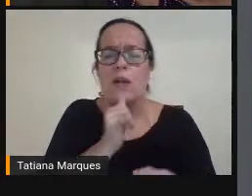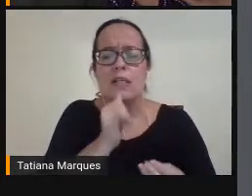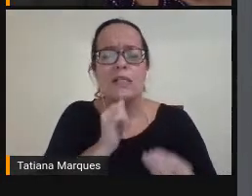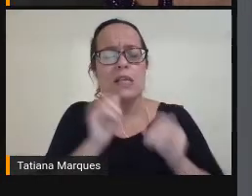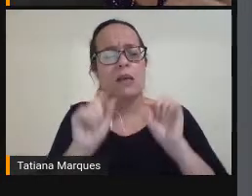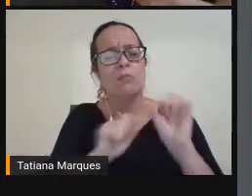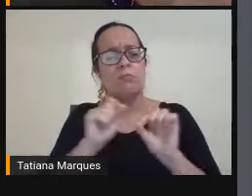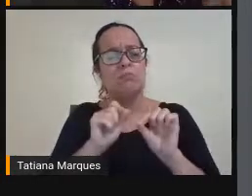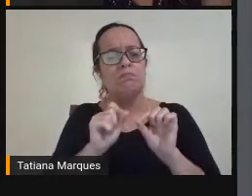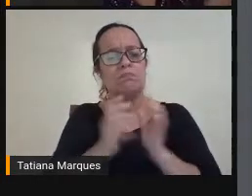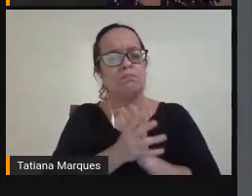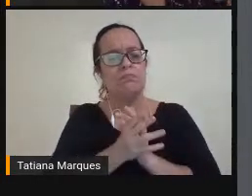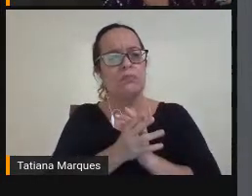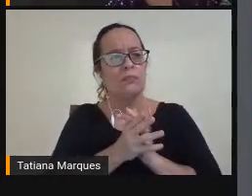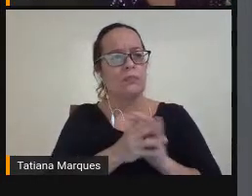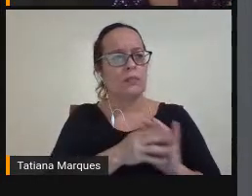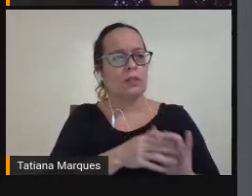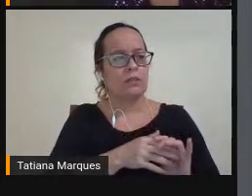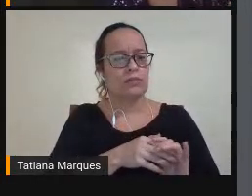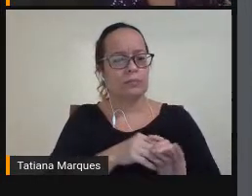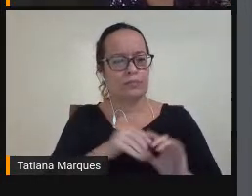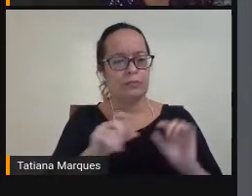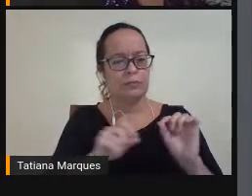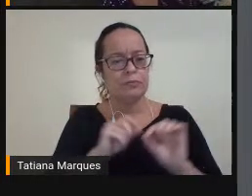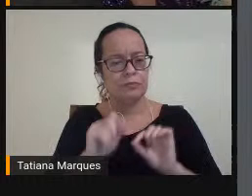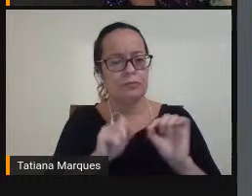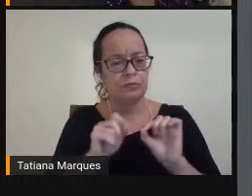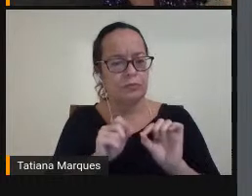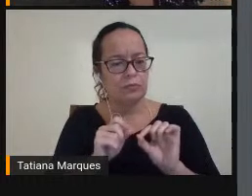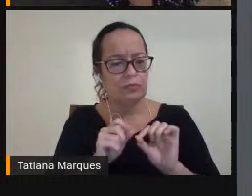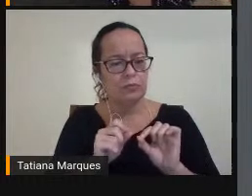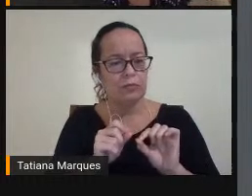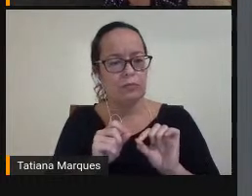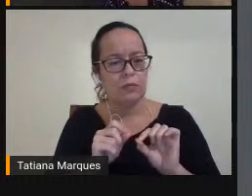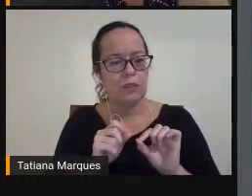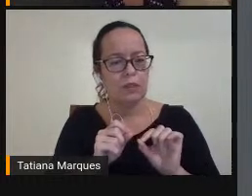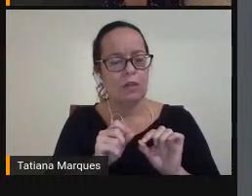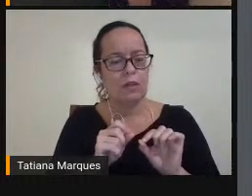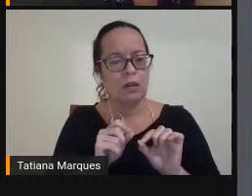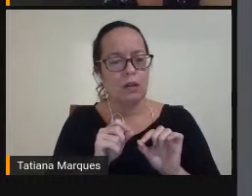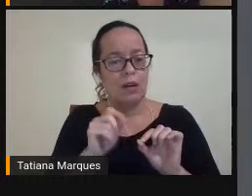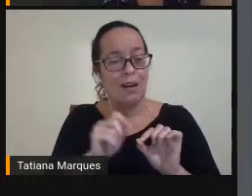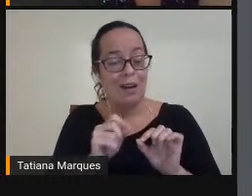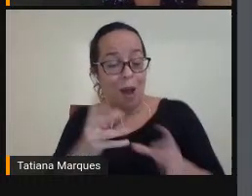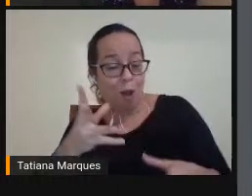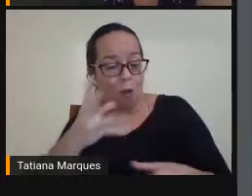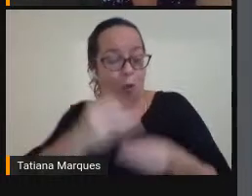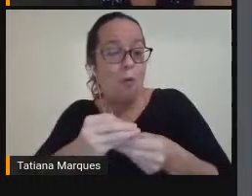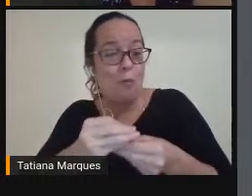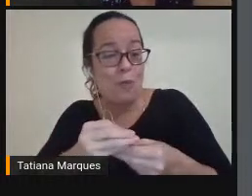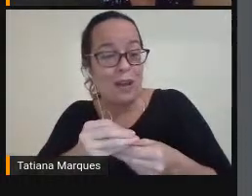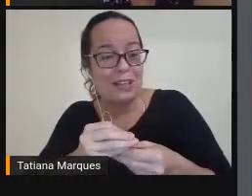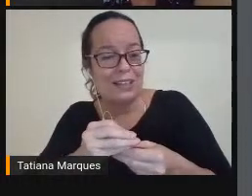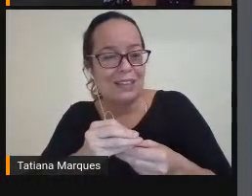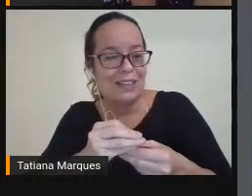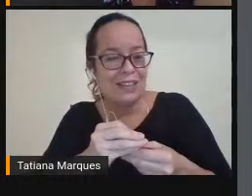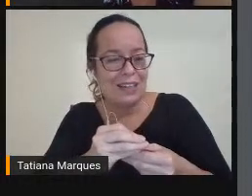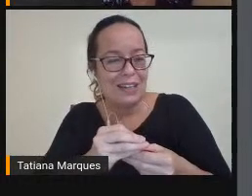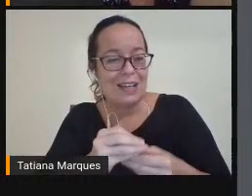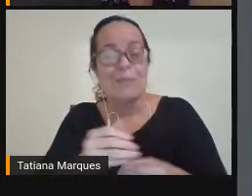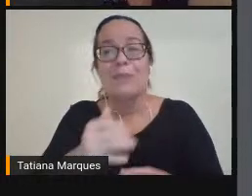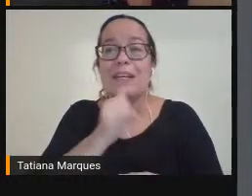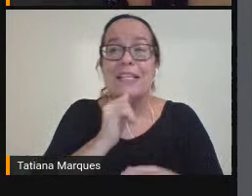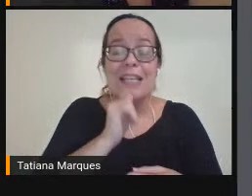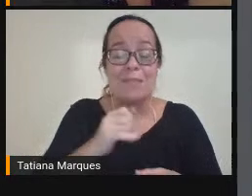De uma forma Complementar Mas Geralmente Quando eu tenho Casos de deficiência